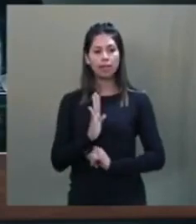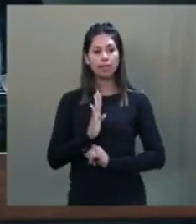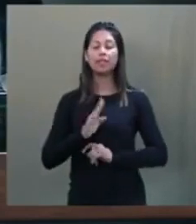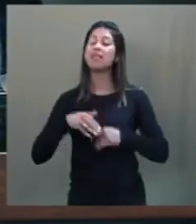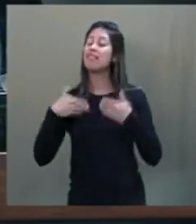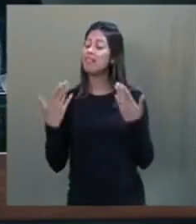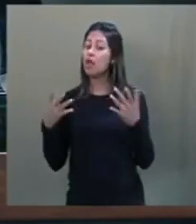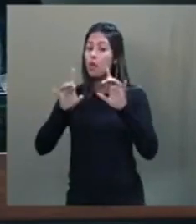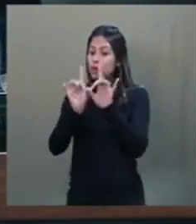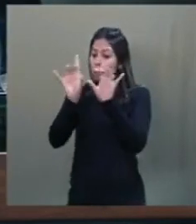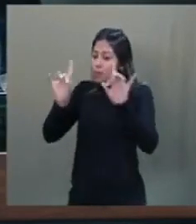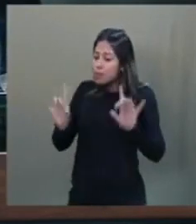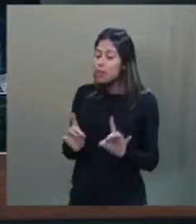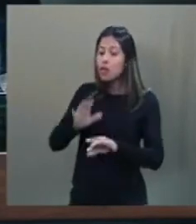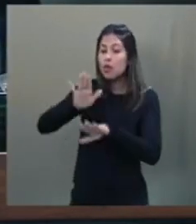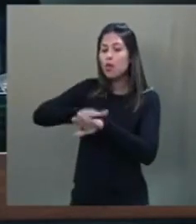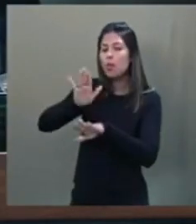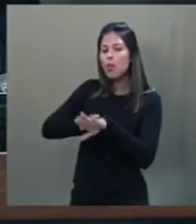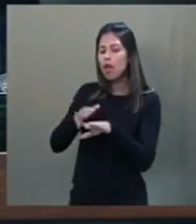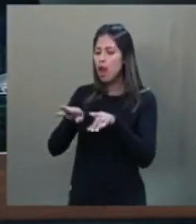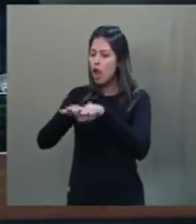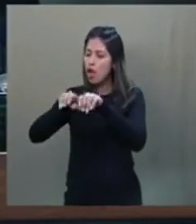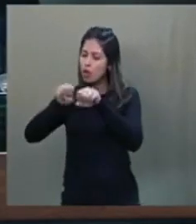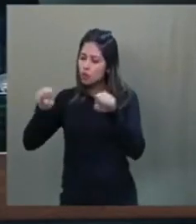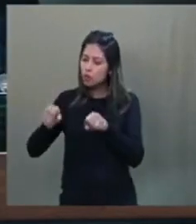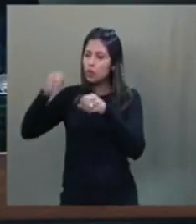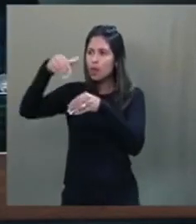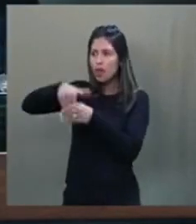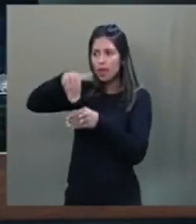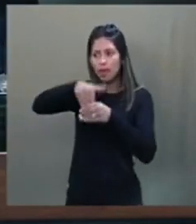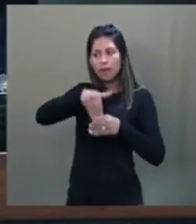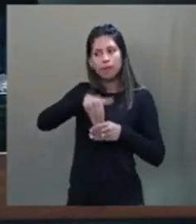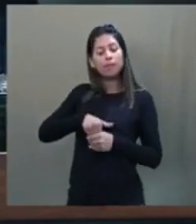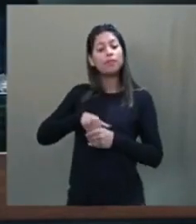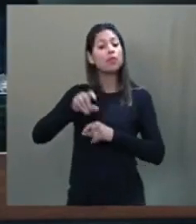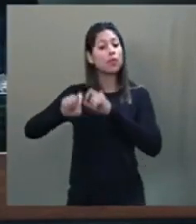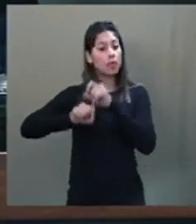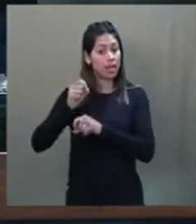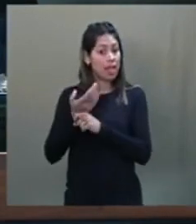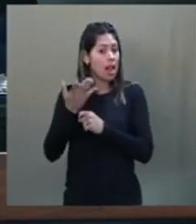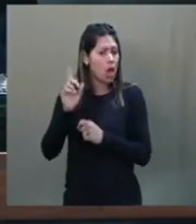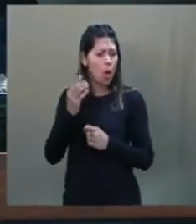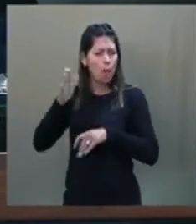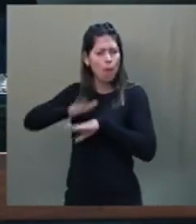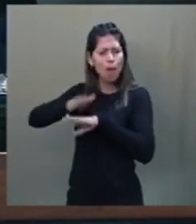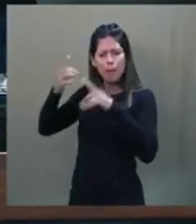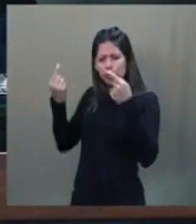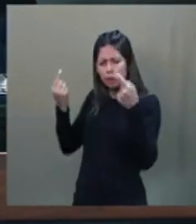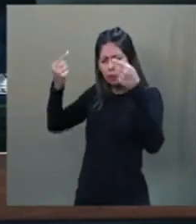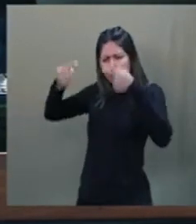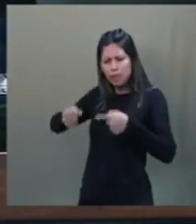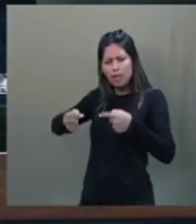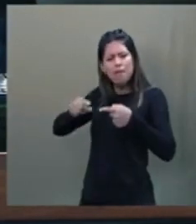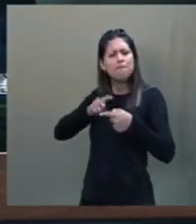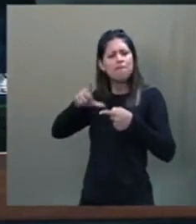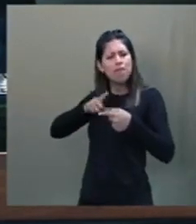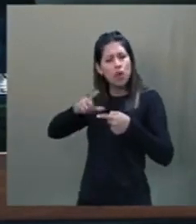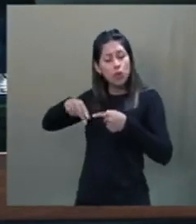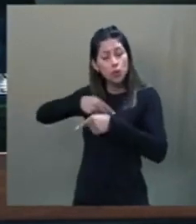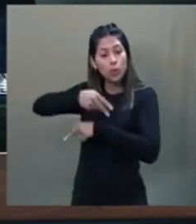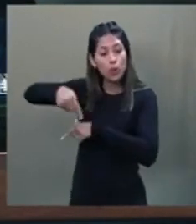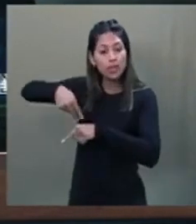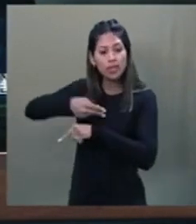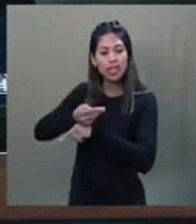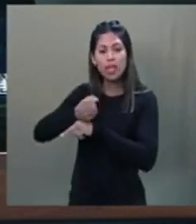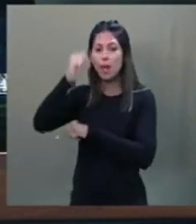Em especial sobre as eleições que se aproximam, entendo que é um momento desafiador da história nacional, mas não